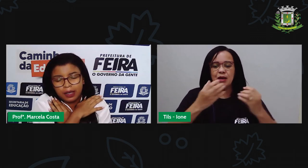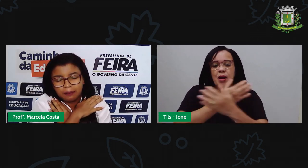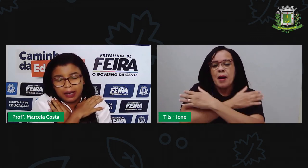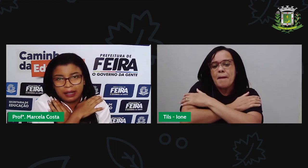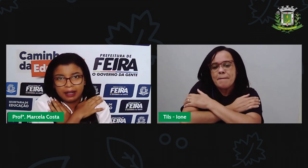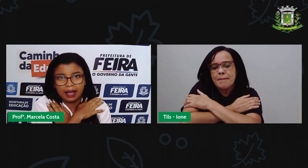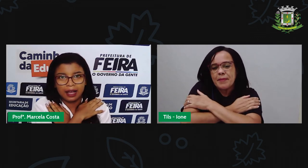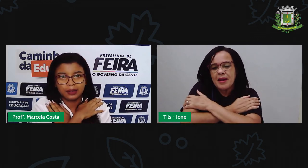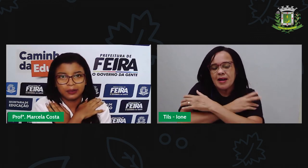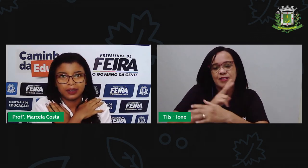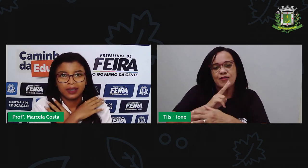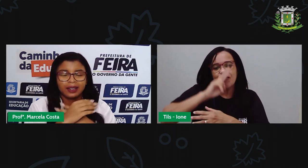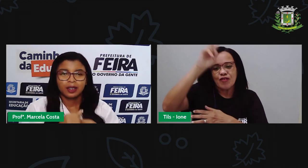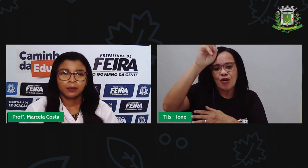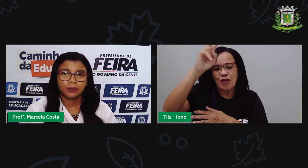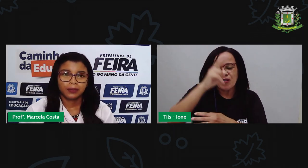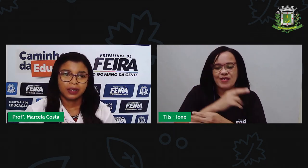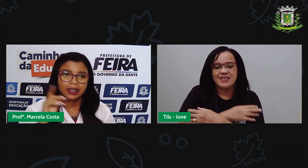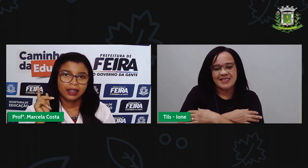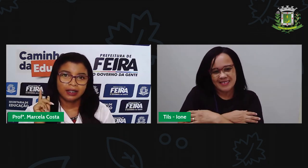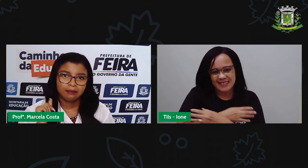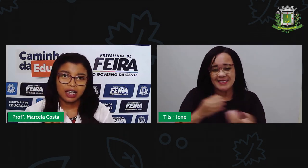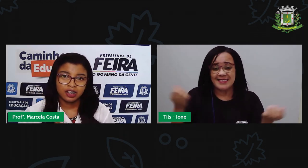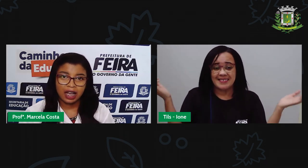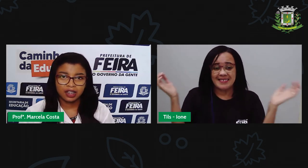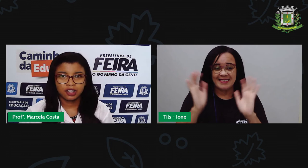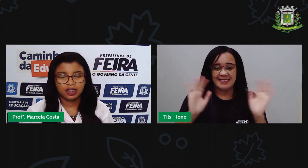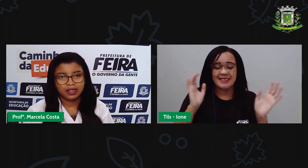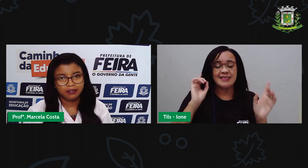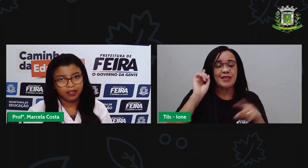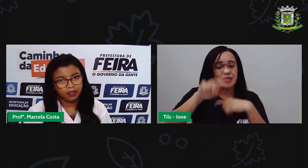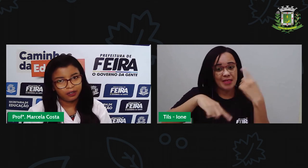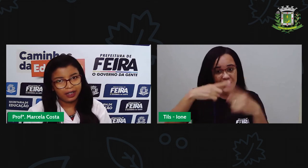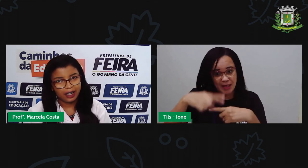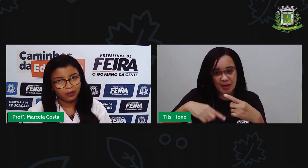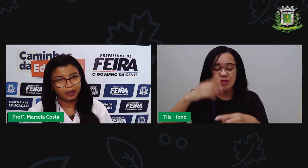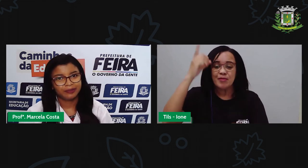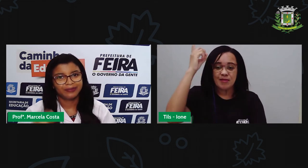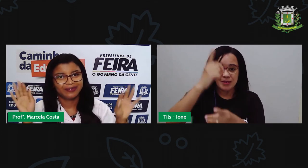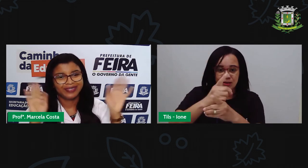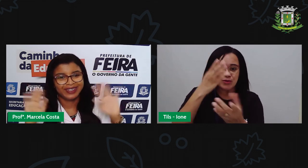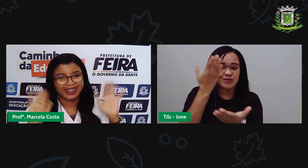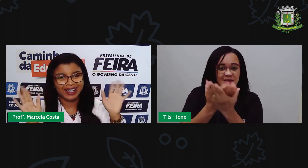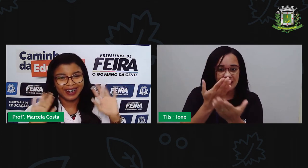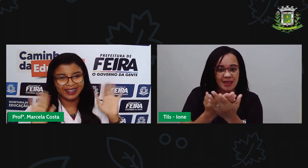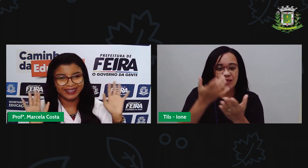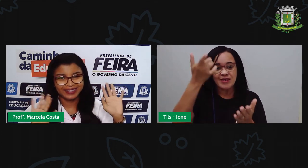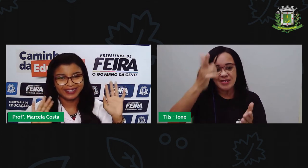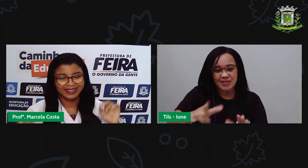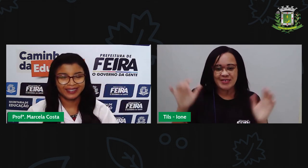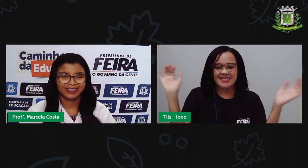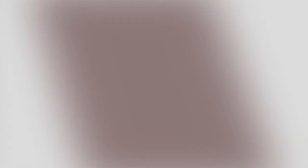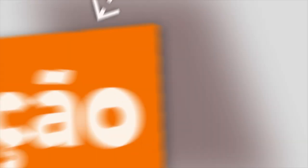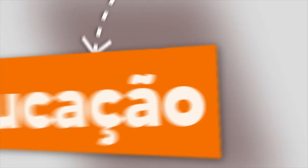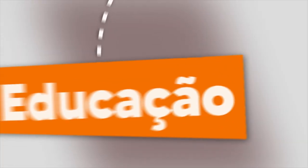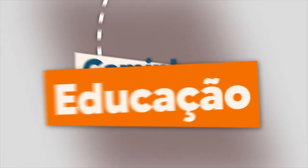abraço bem apertado. E mais tarde a gente se vê em outra aula. Tchau!